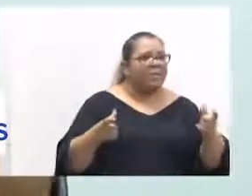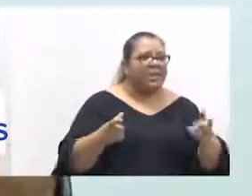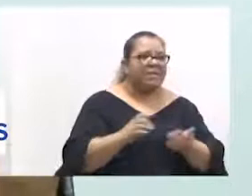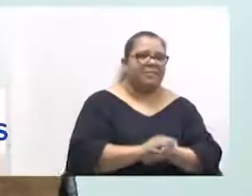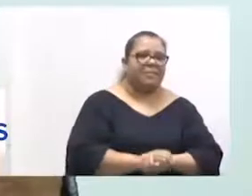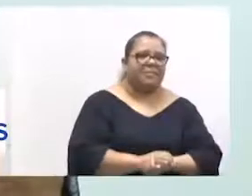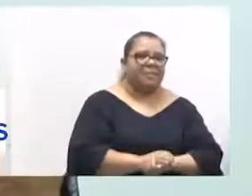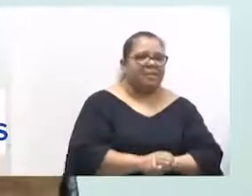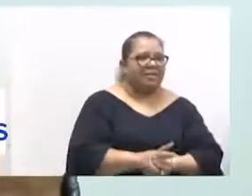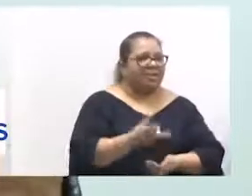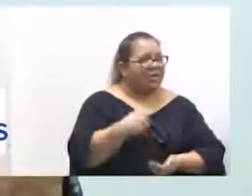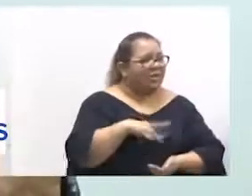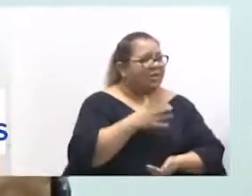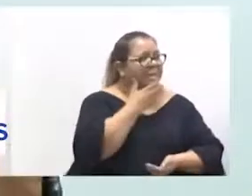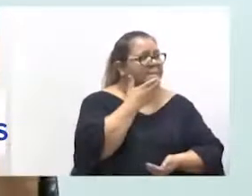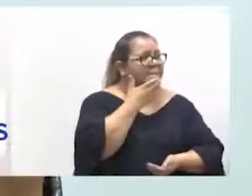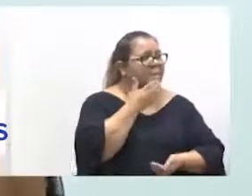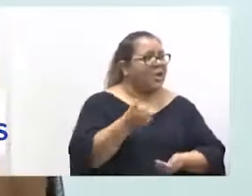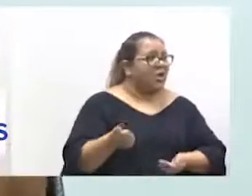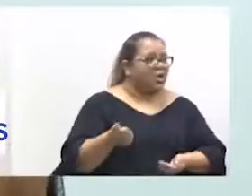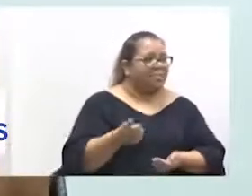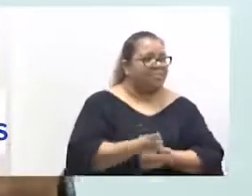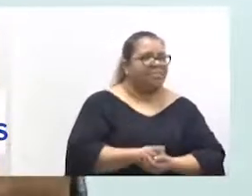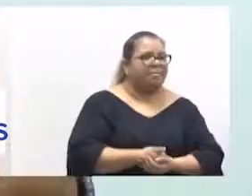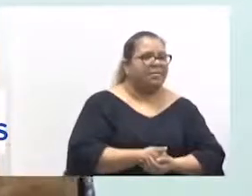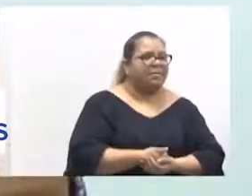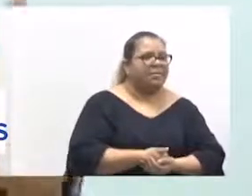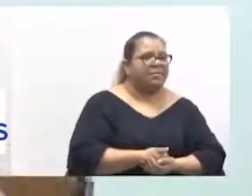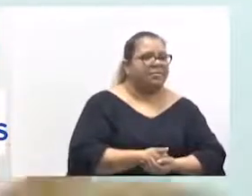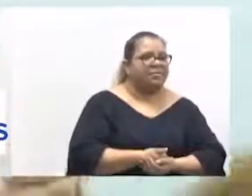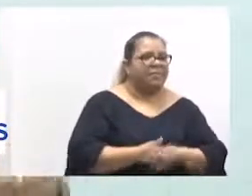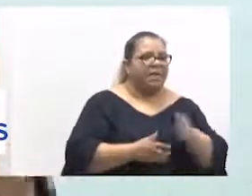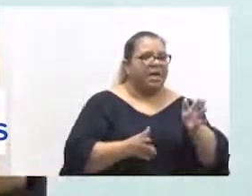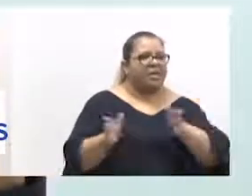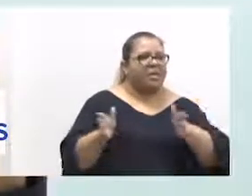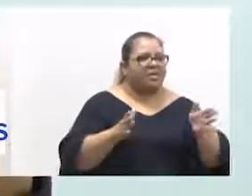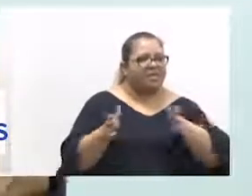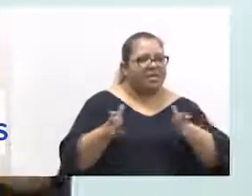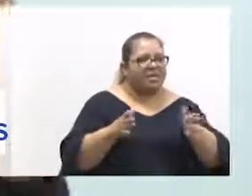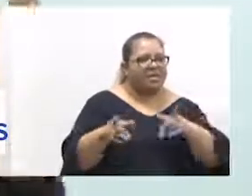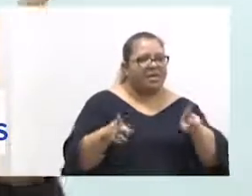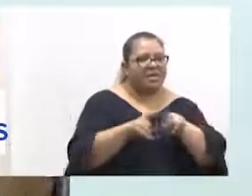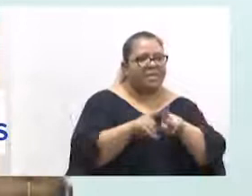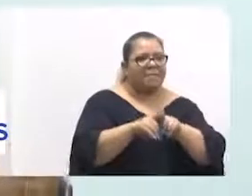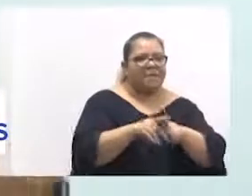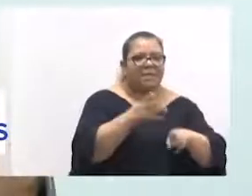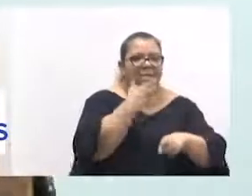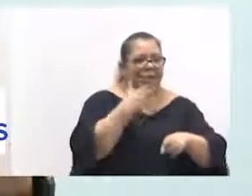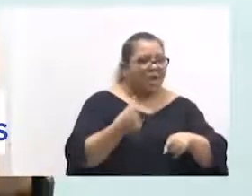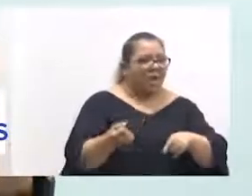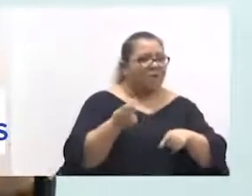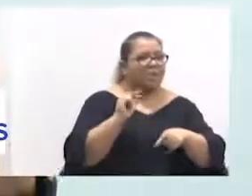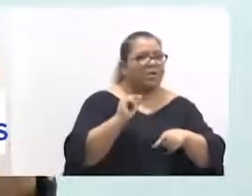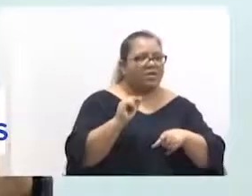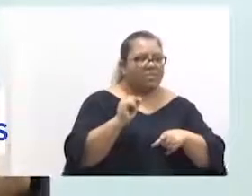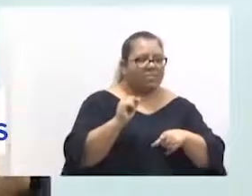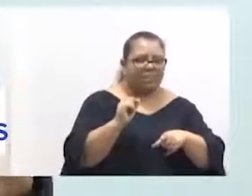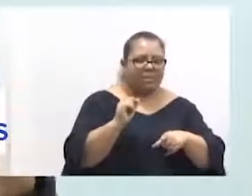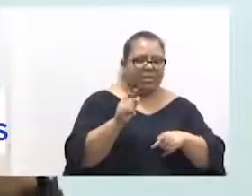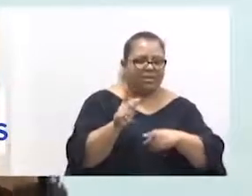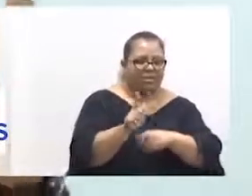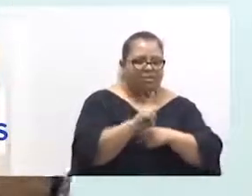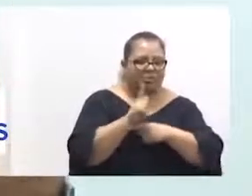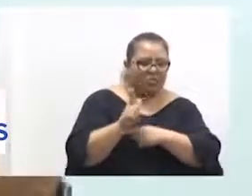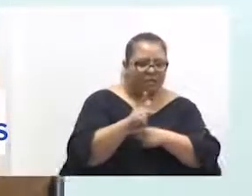Então, gente tem que melhorar o acesso, tem que melhorar a gestão. O